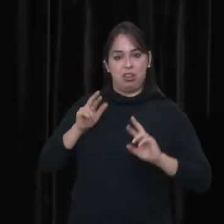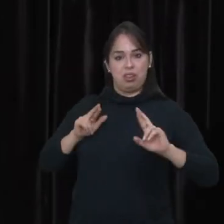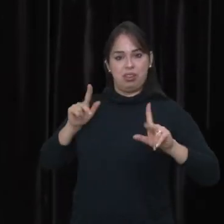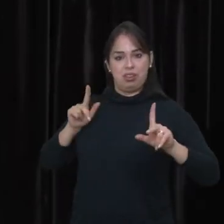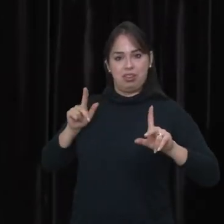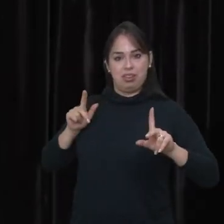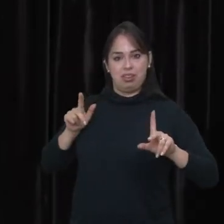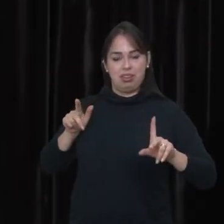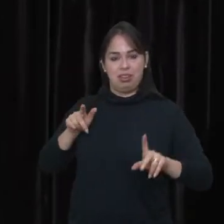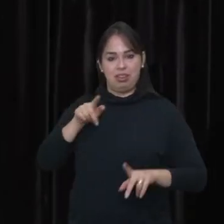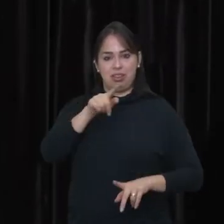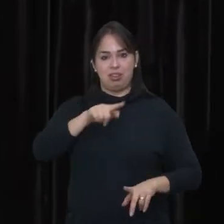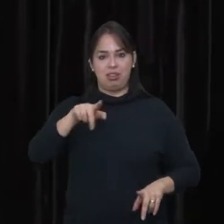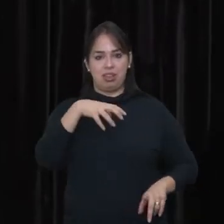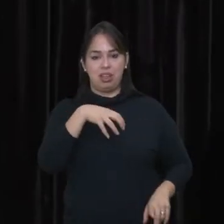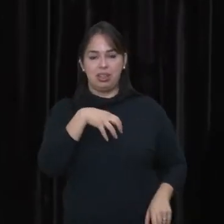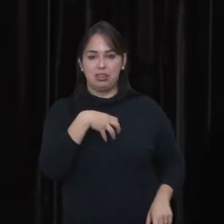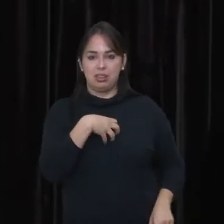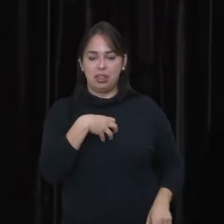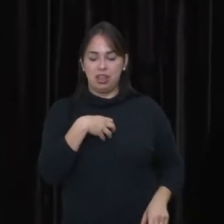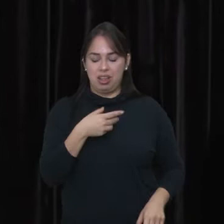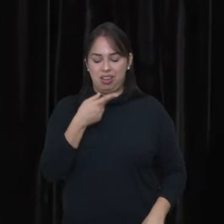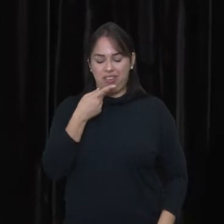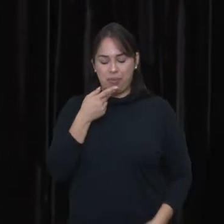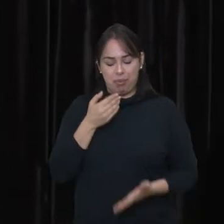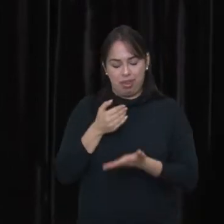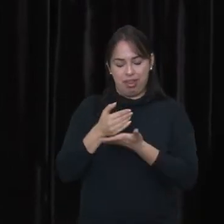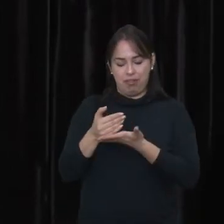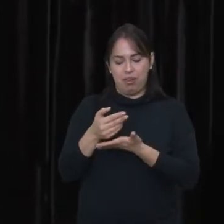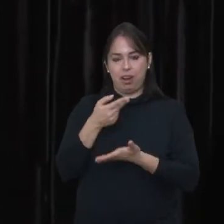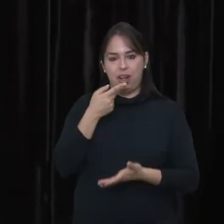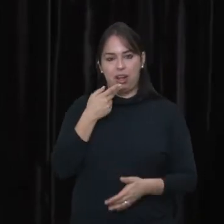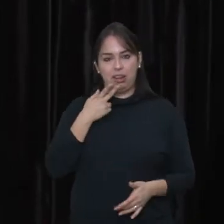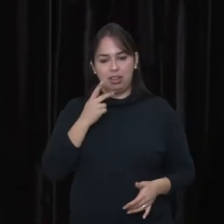Eu desperto um sentimento nas pessoas Quando eu começo a falar